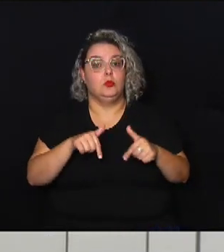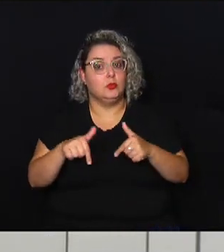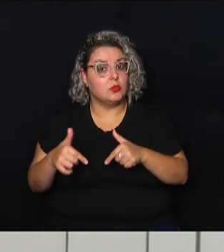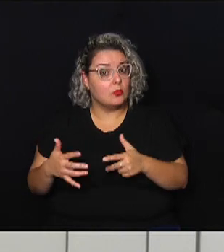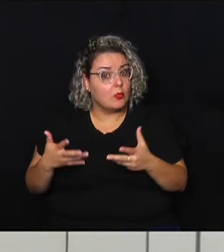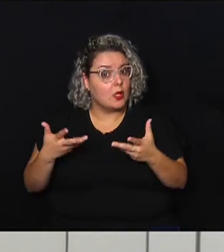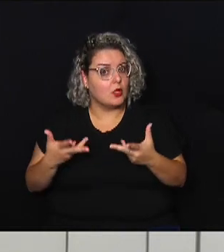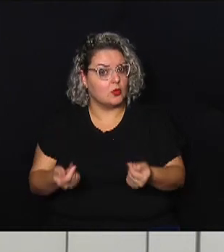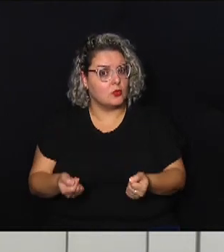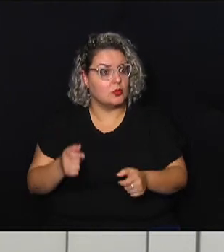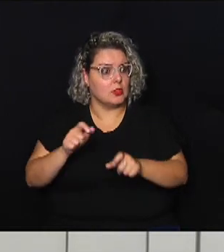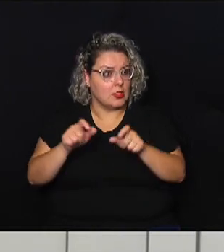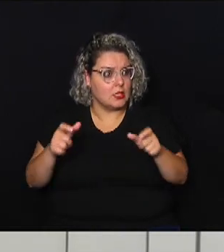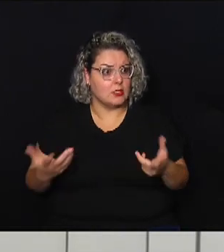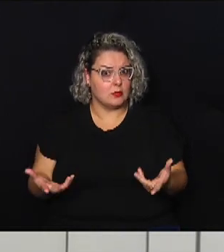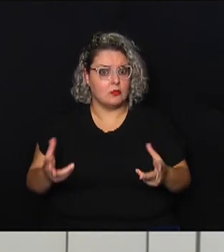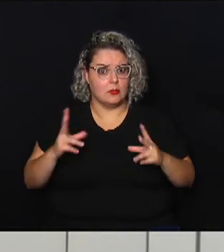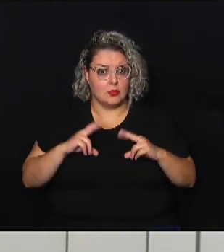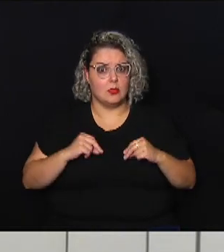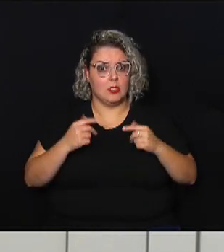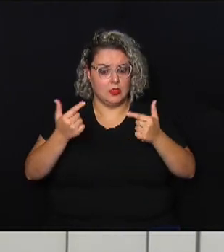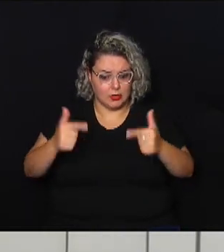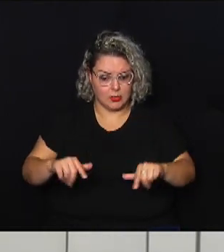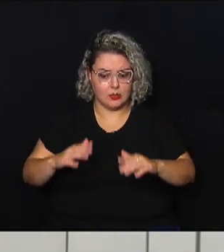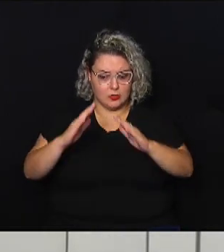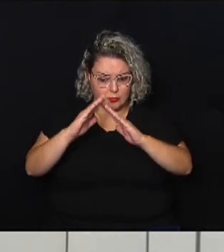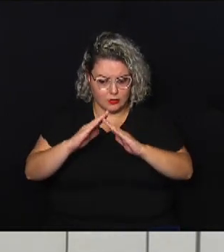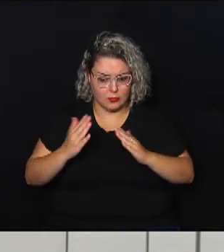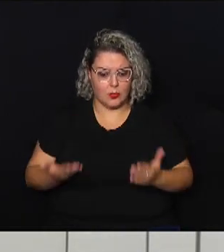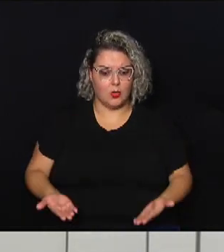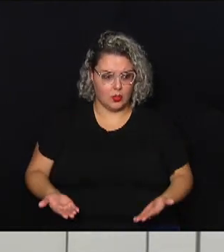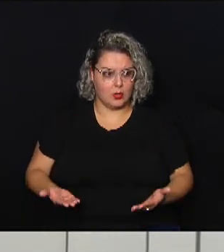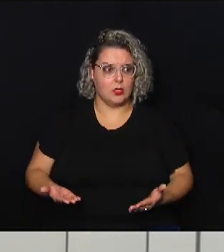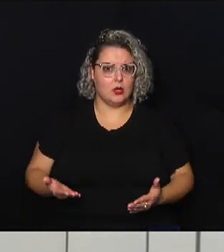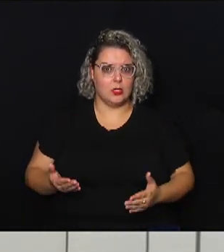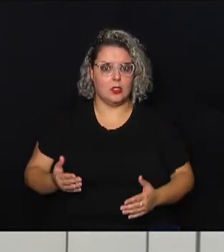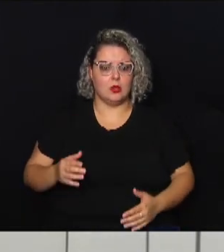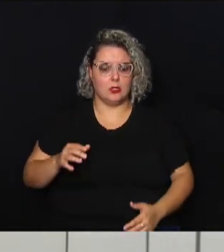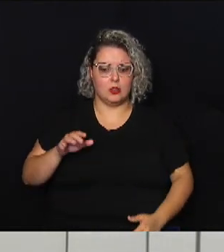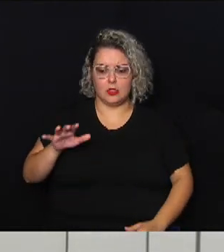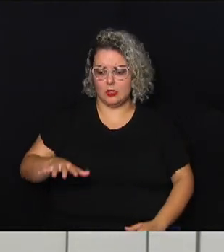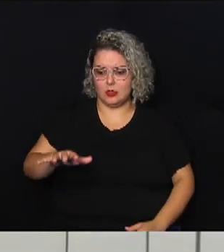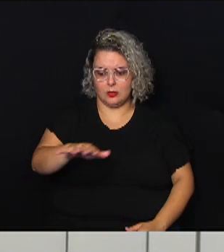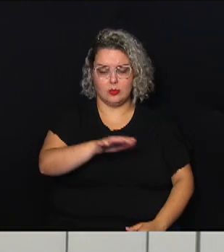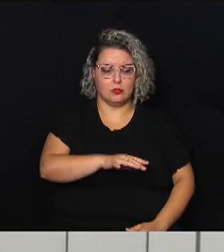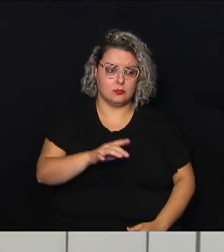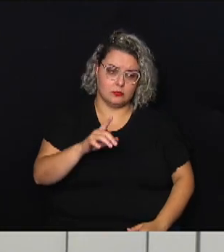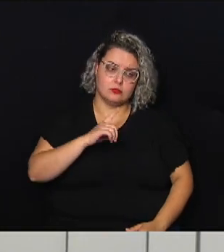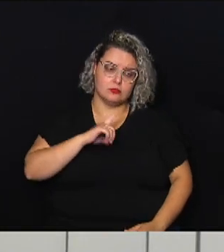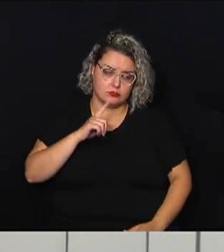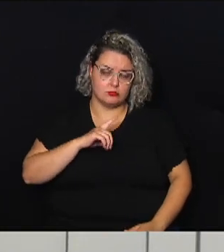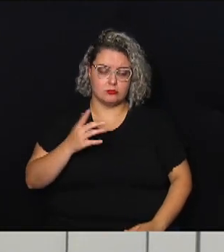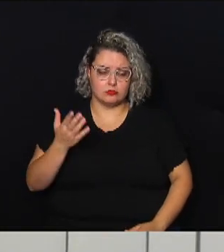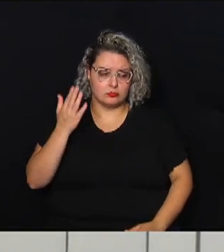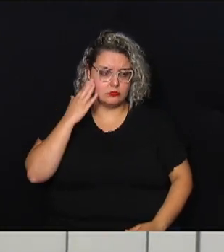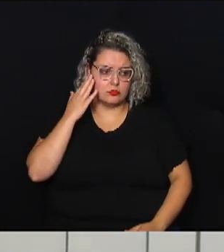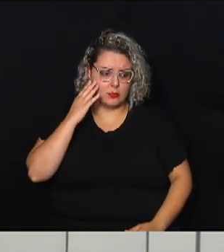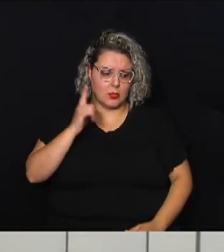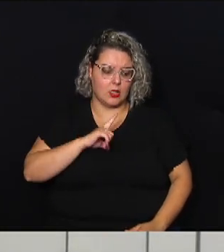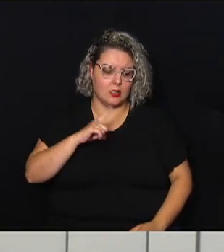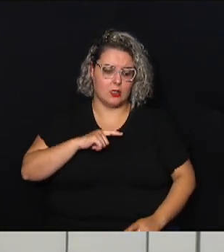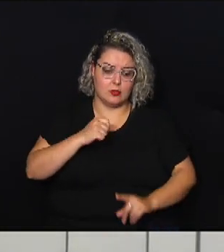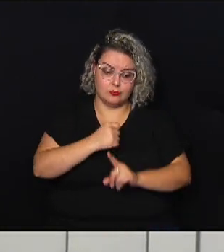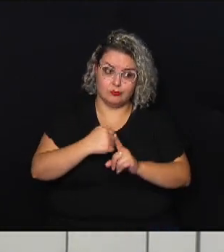que essas pessoas também merecem morar em distritos que hoje a gente sabe que tem bastante uma questão social